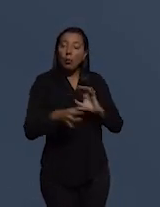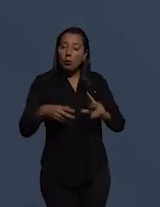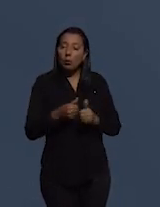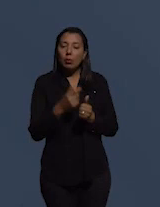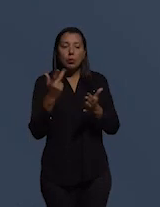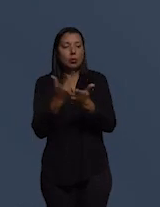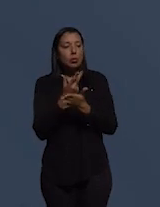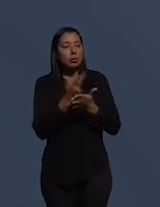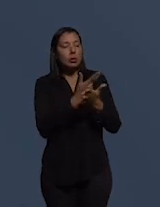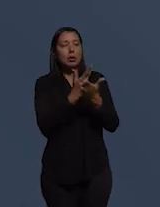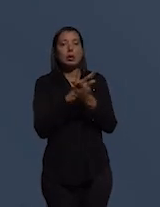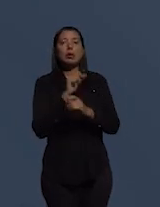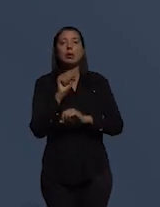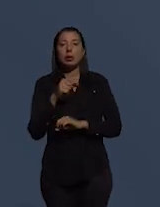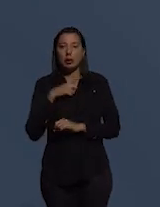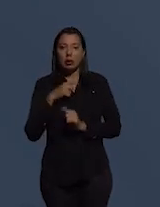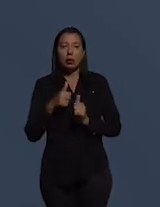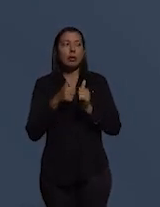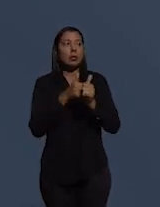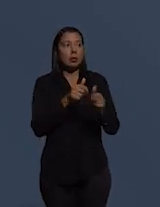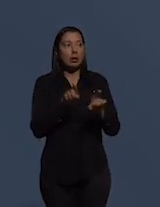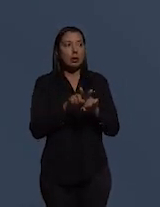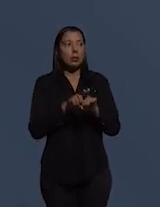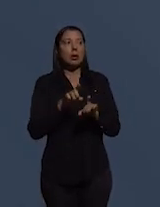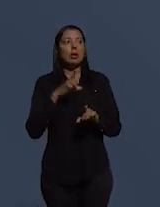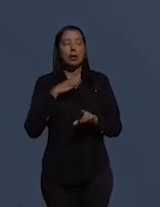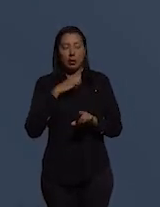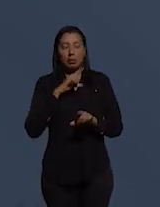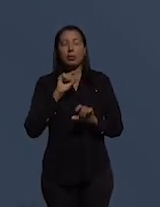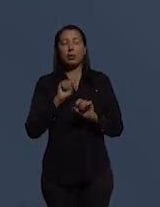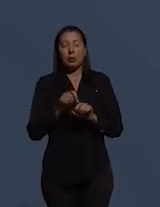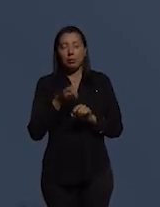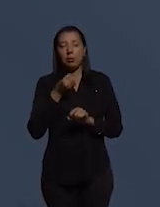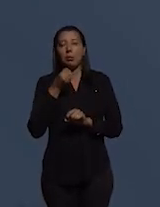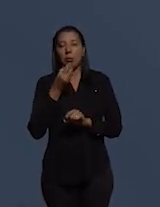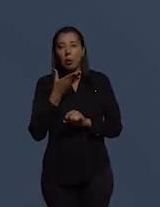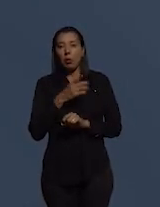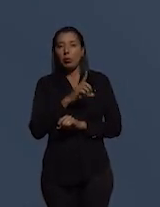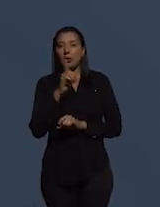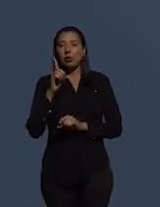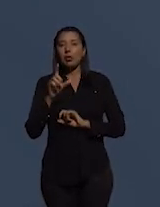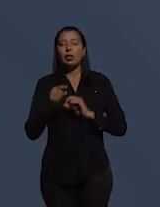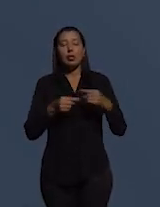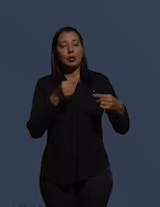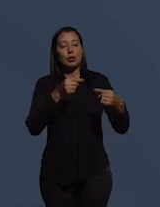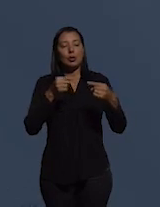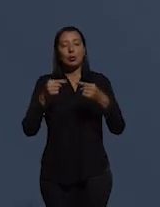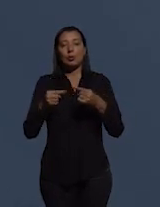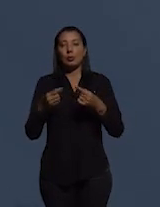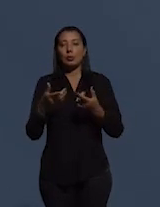que a acompanham. e tenhamos um excelente dia de discussões.